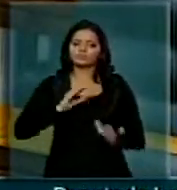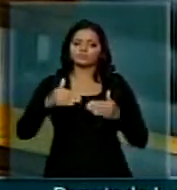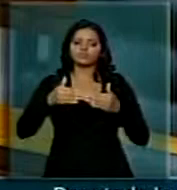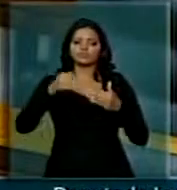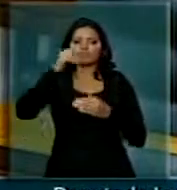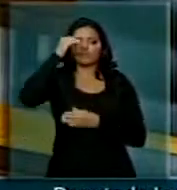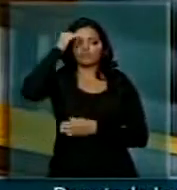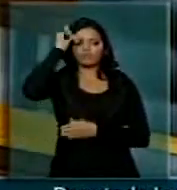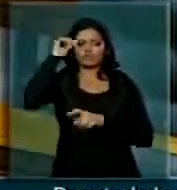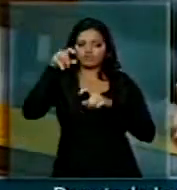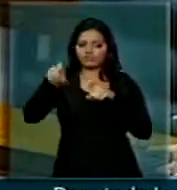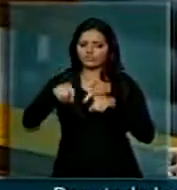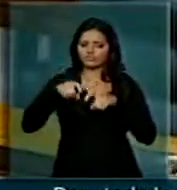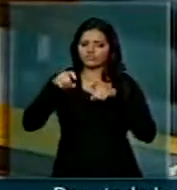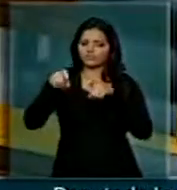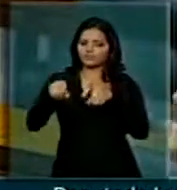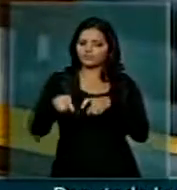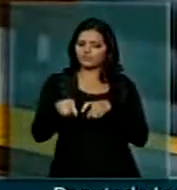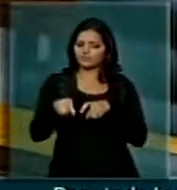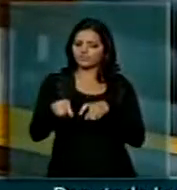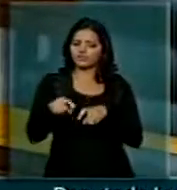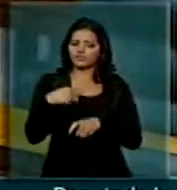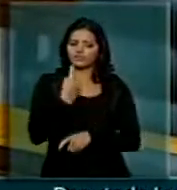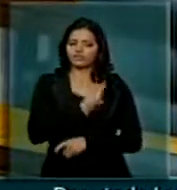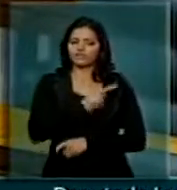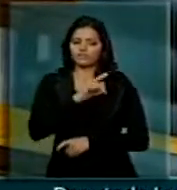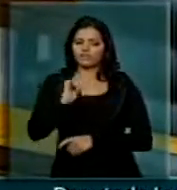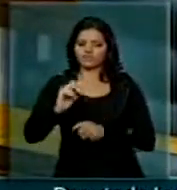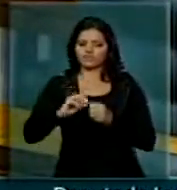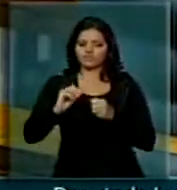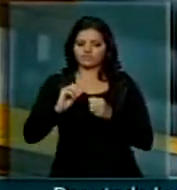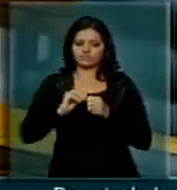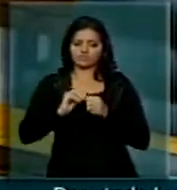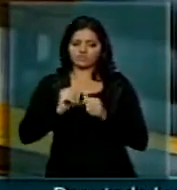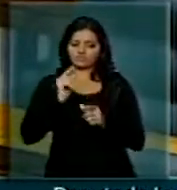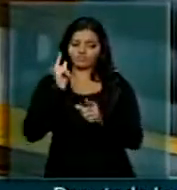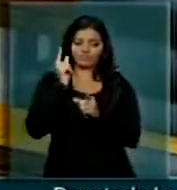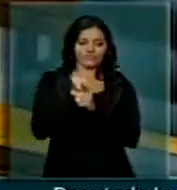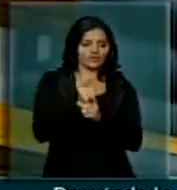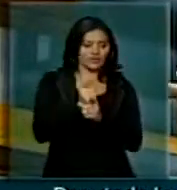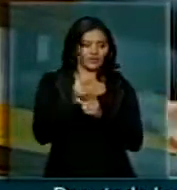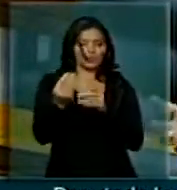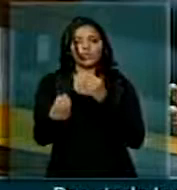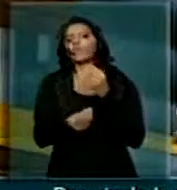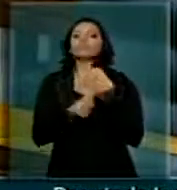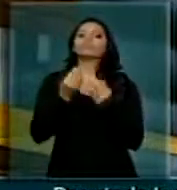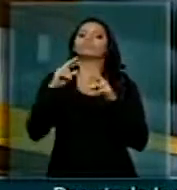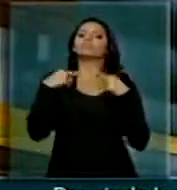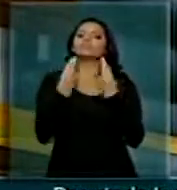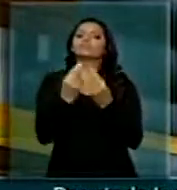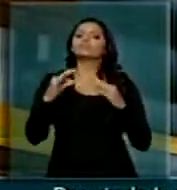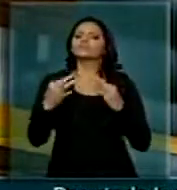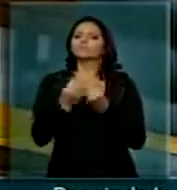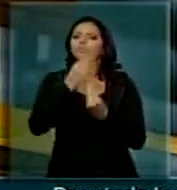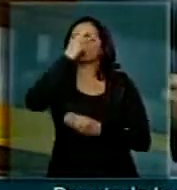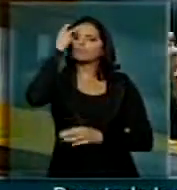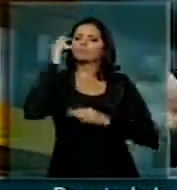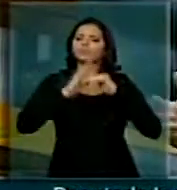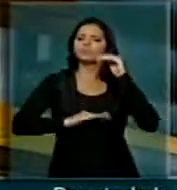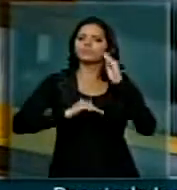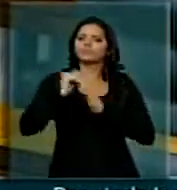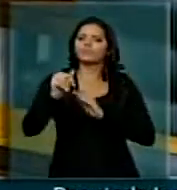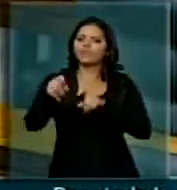Agricultura do Abastecimento, nós vamos realizar um encontro com todos os agricultores aqui